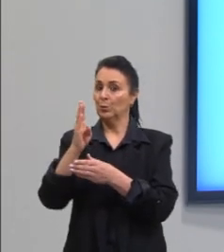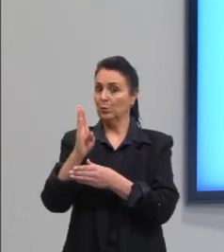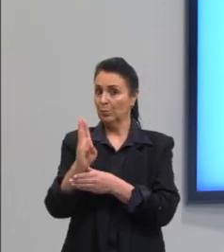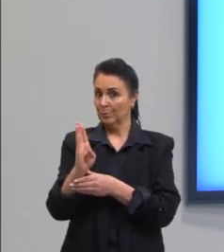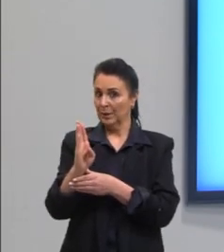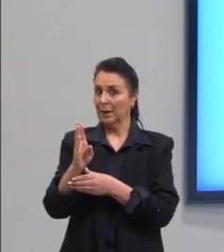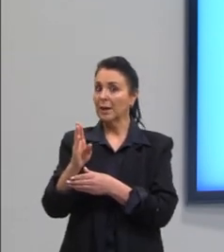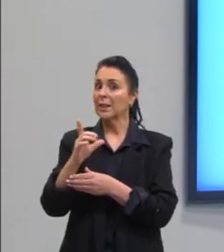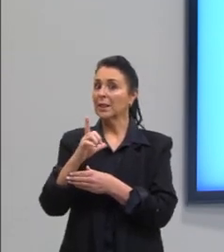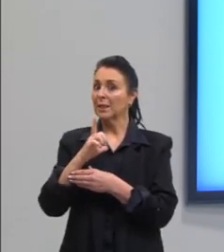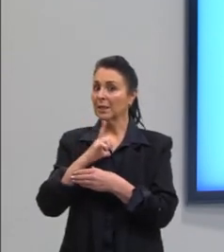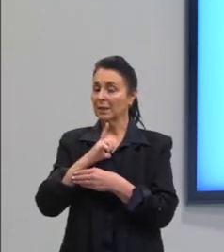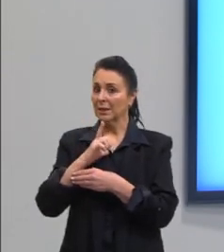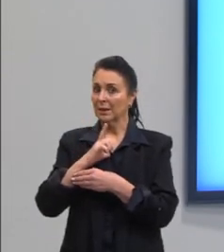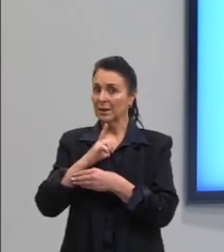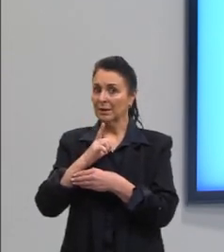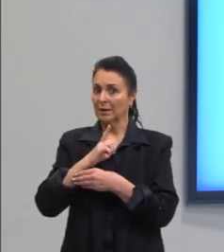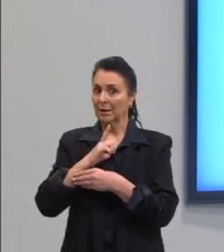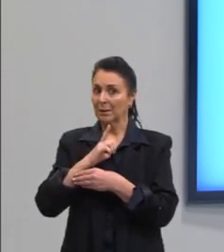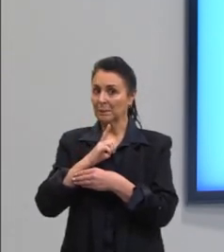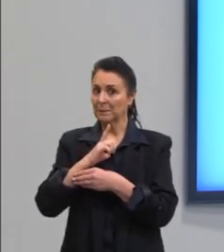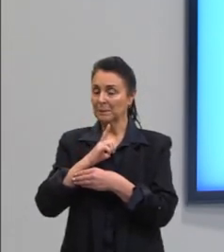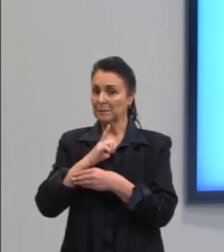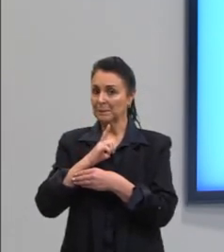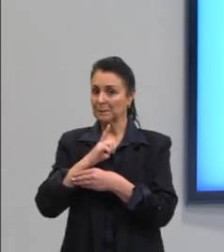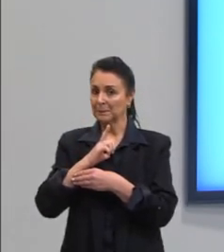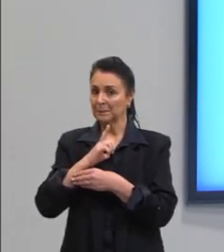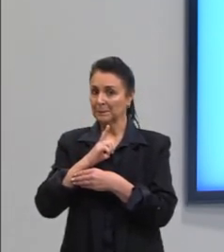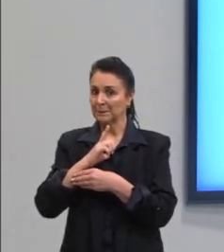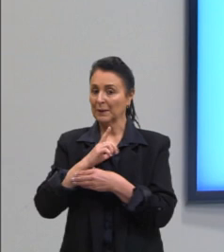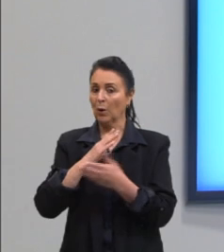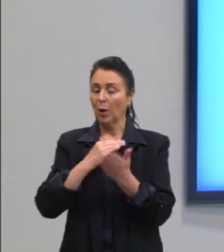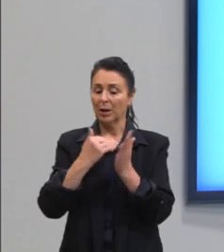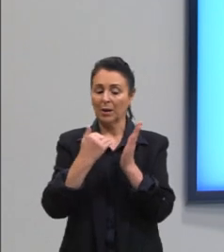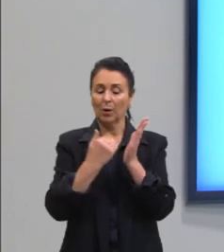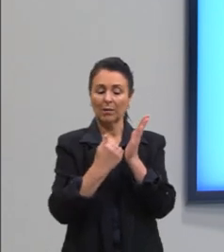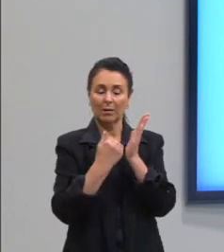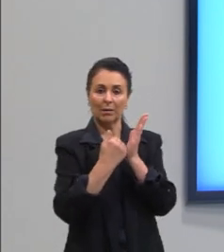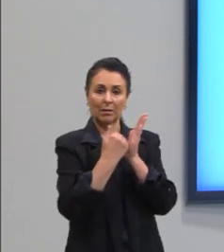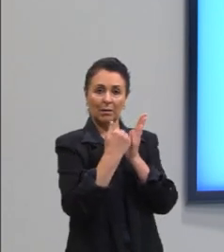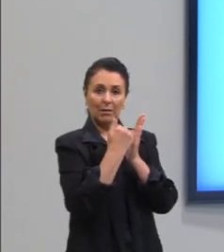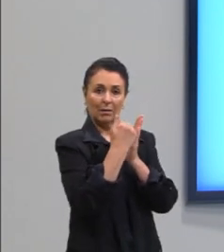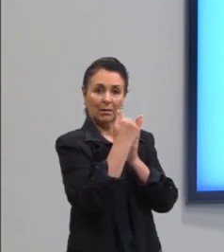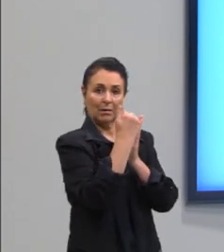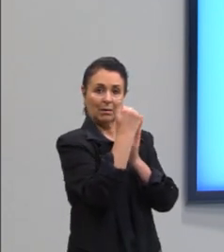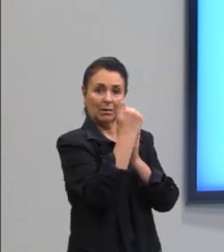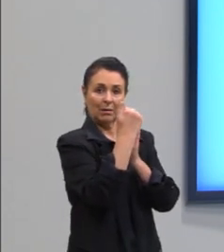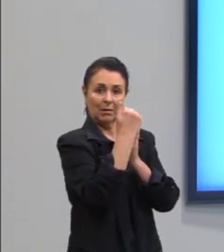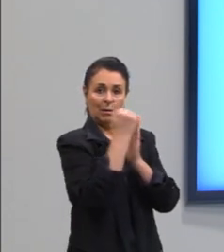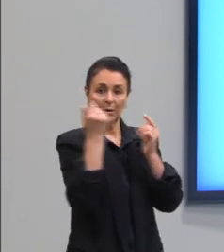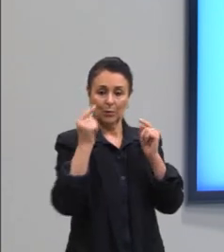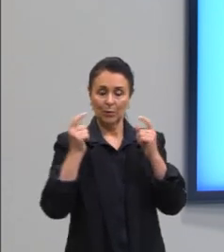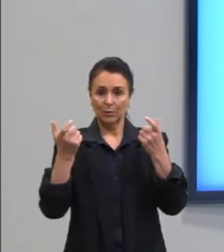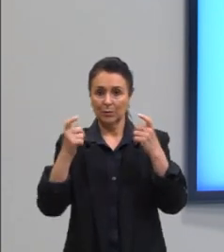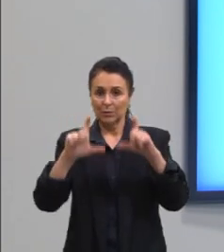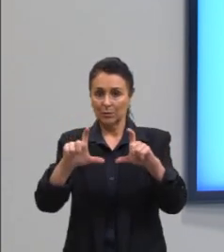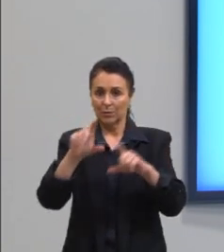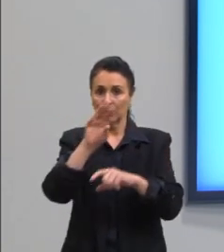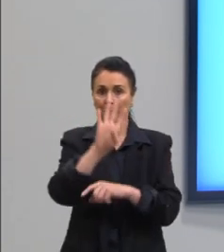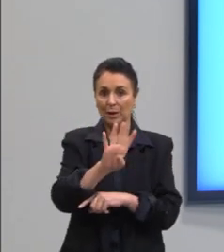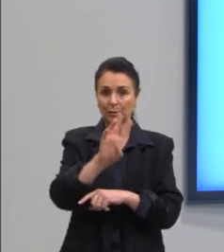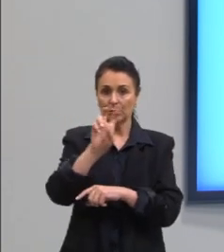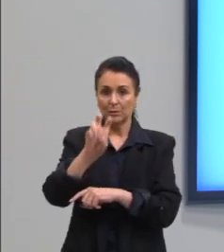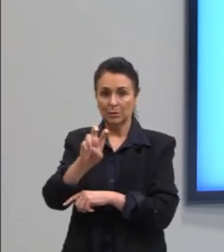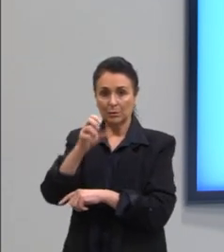os seguintes elementos, em ordem crescente, da esquerda para a direita, caso a gente vá distribuí-los entre chaves, então, 4, 5,